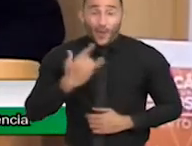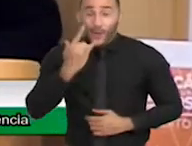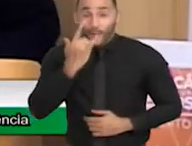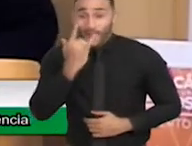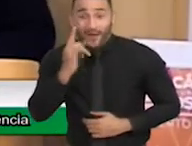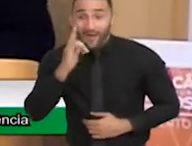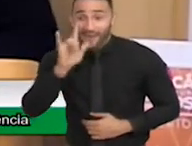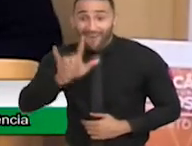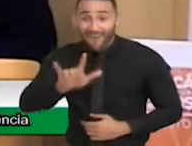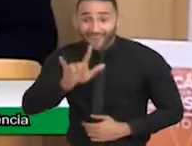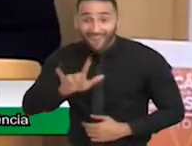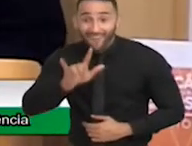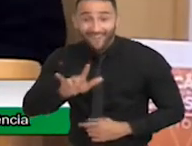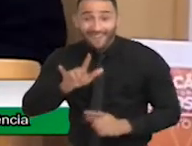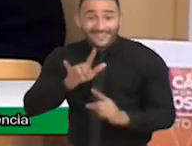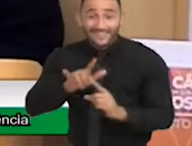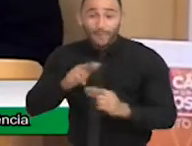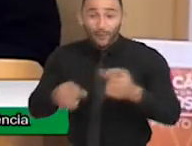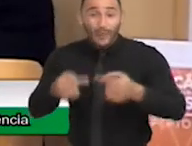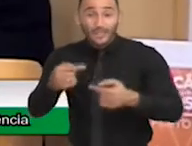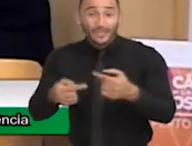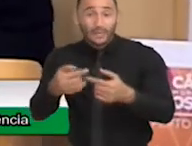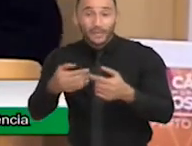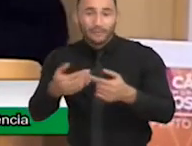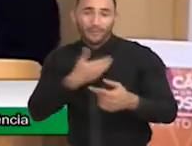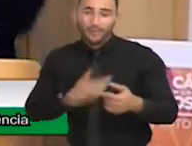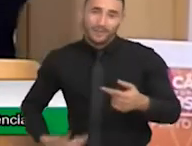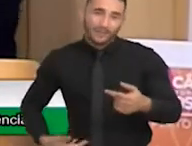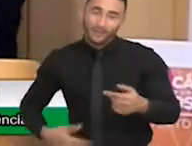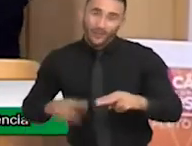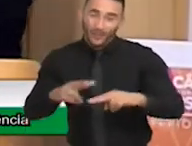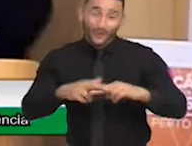públicas, eu acabo me empolgando.